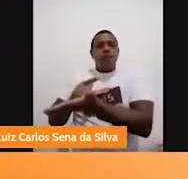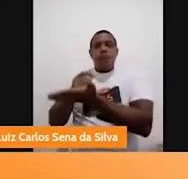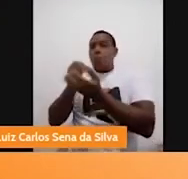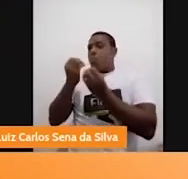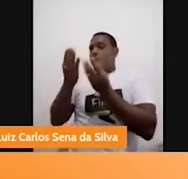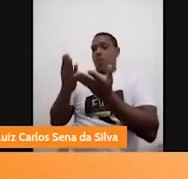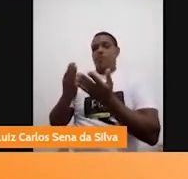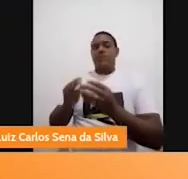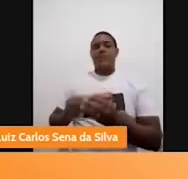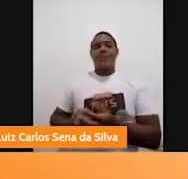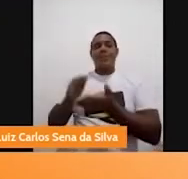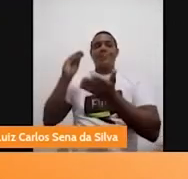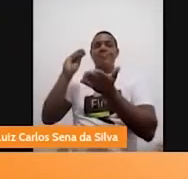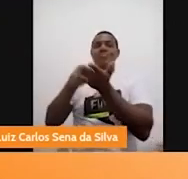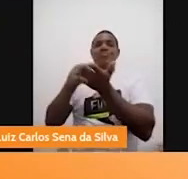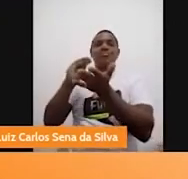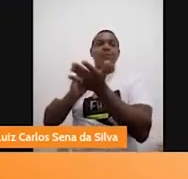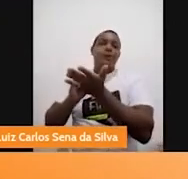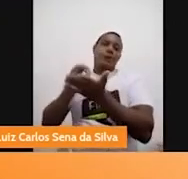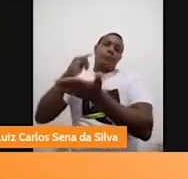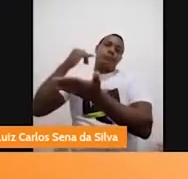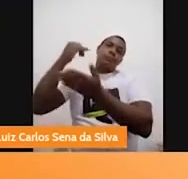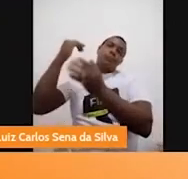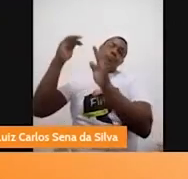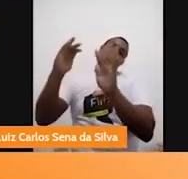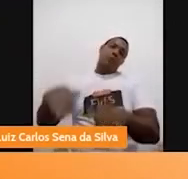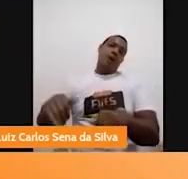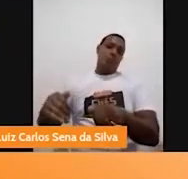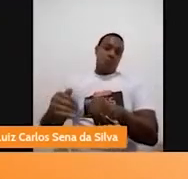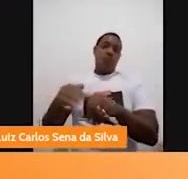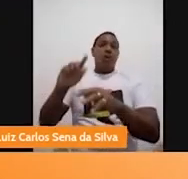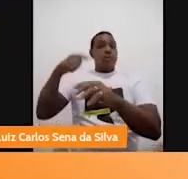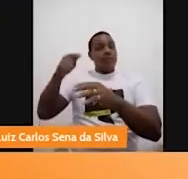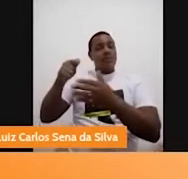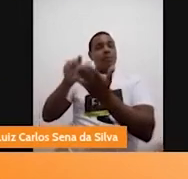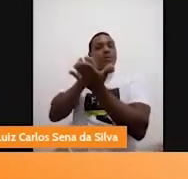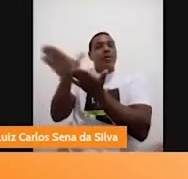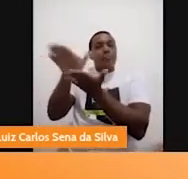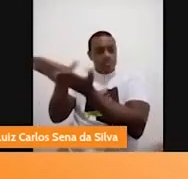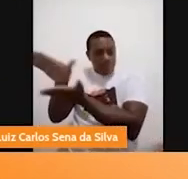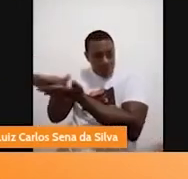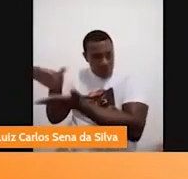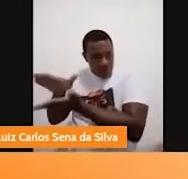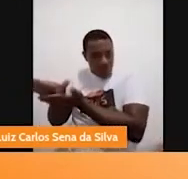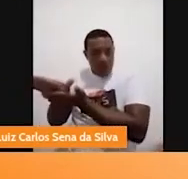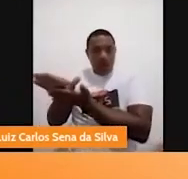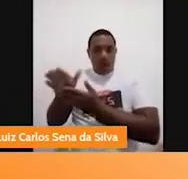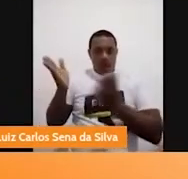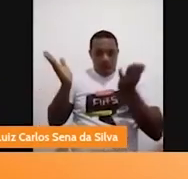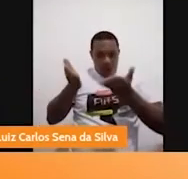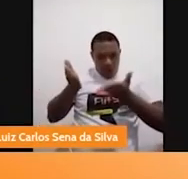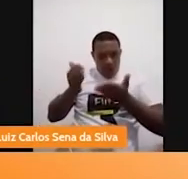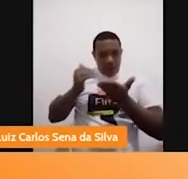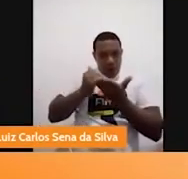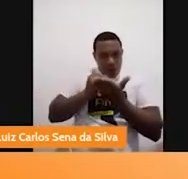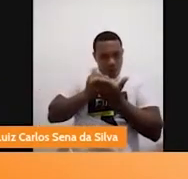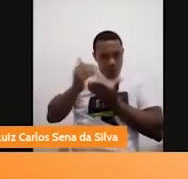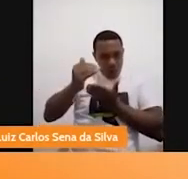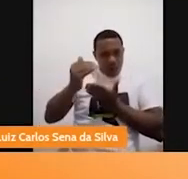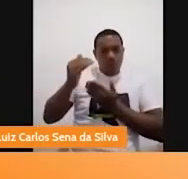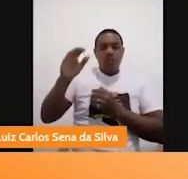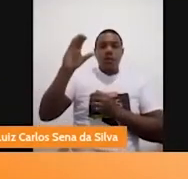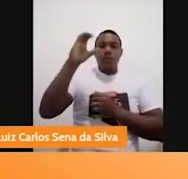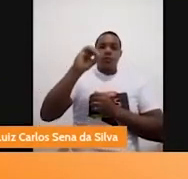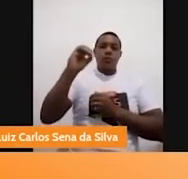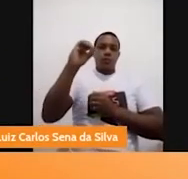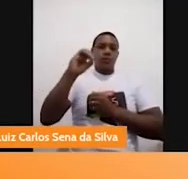próximas edições. O livro está sendo impresso agora. E agora, já no início de outubro, ele vai estar disponível